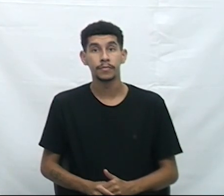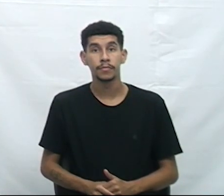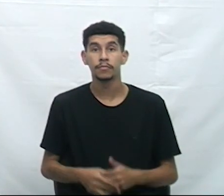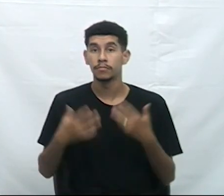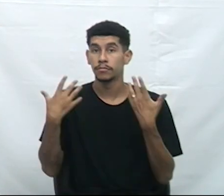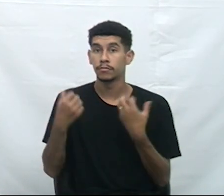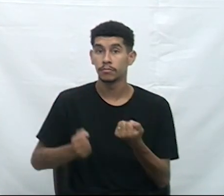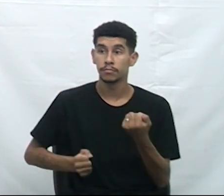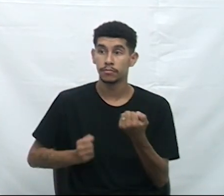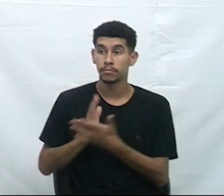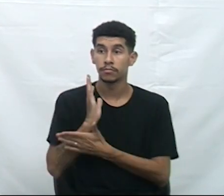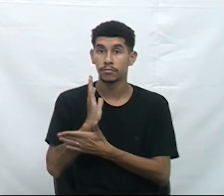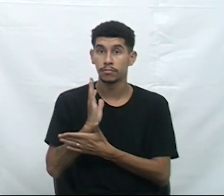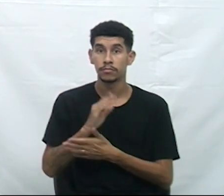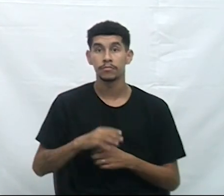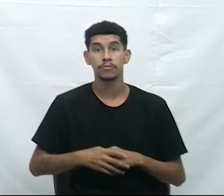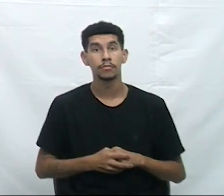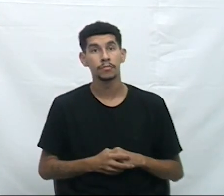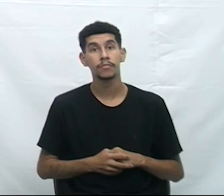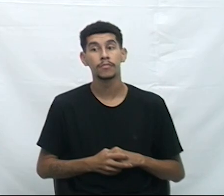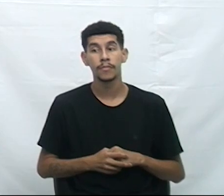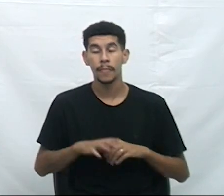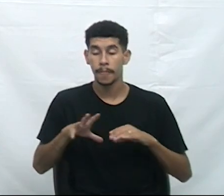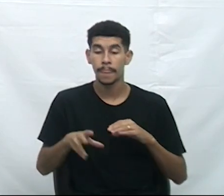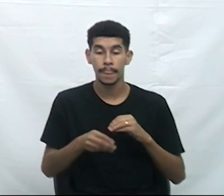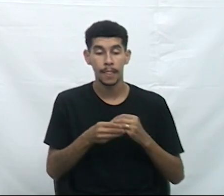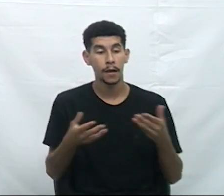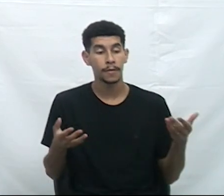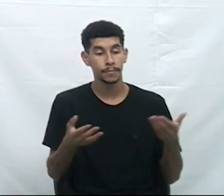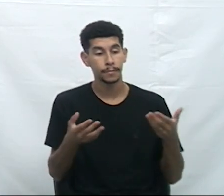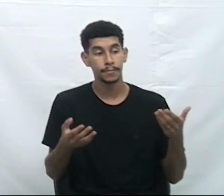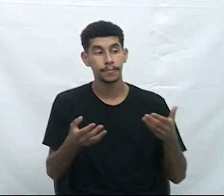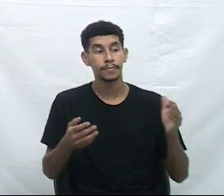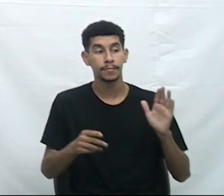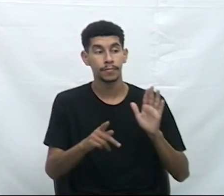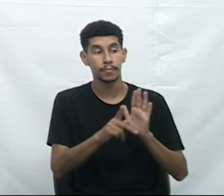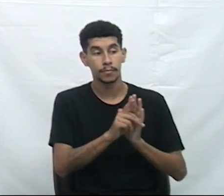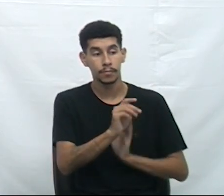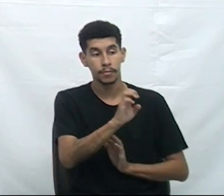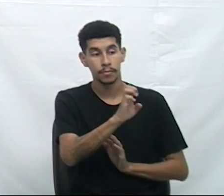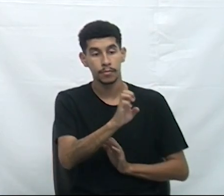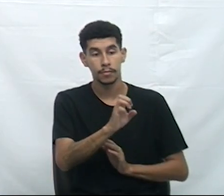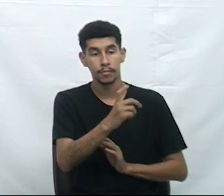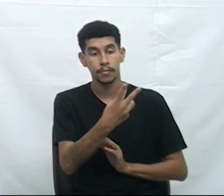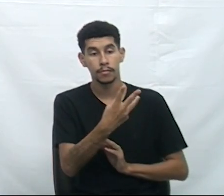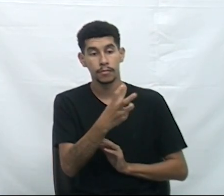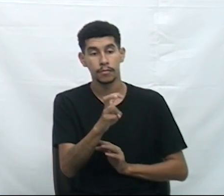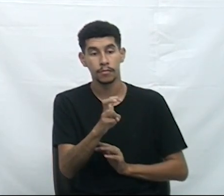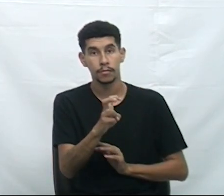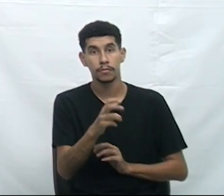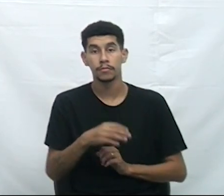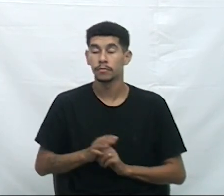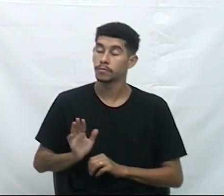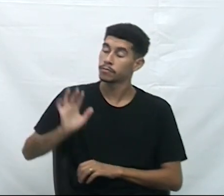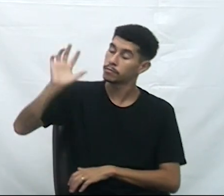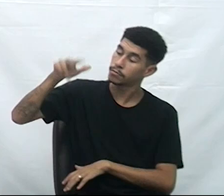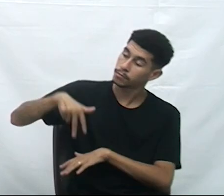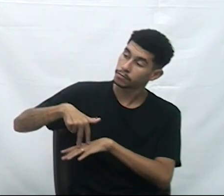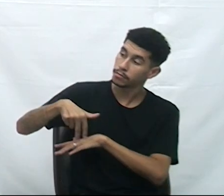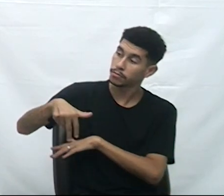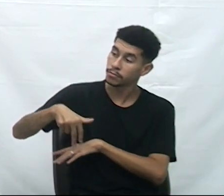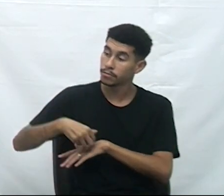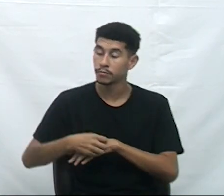Aprovado por unanimidade a inclusão na ordem do dia dessa sessão do PE35 de 2024. Questão de ordem, Sr. Presidente.